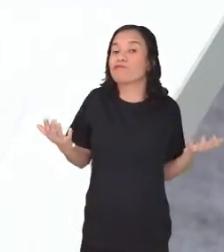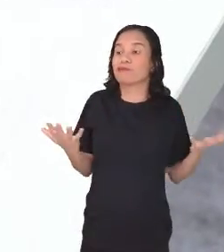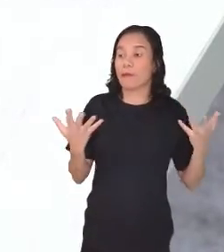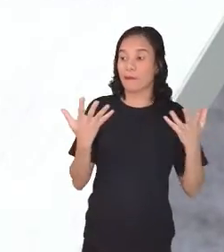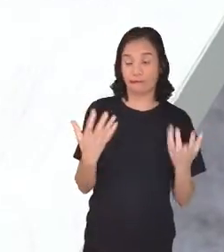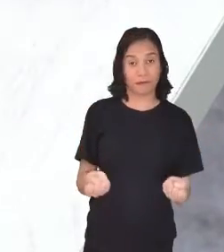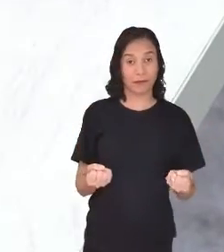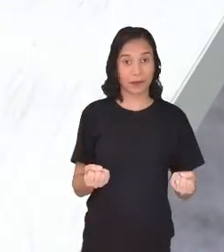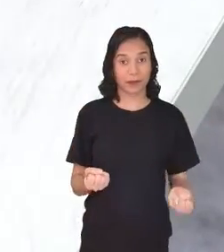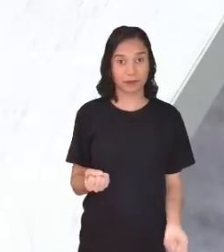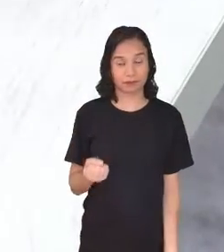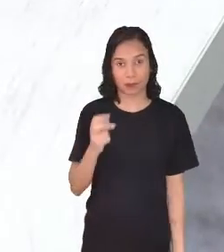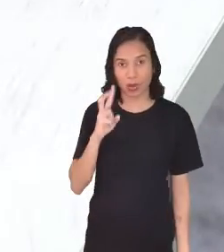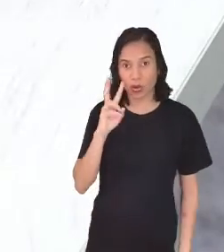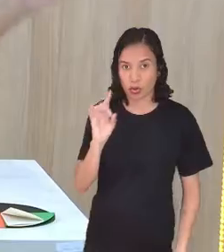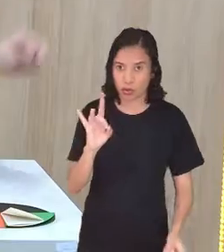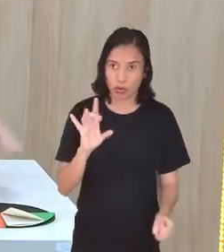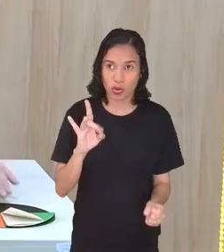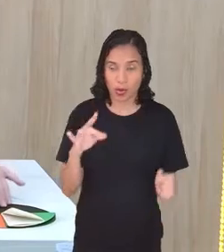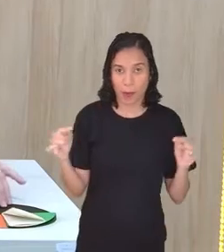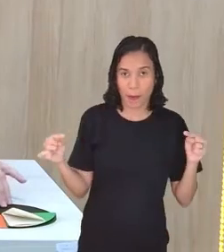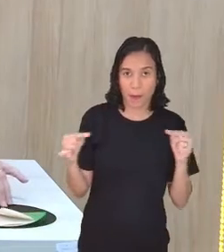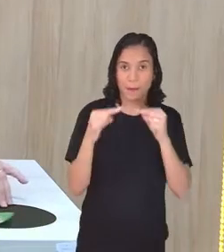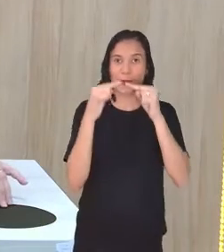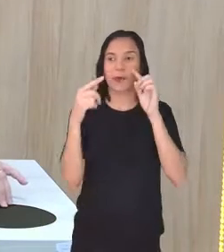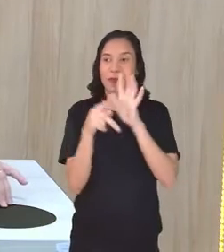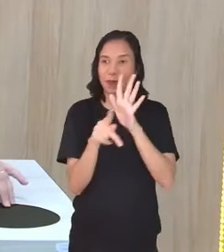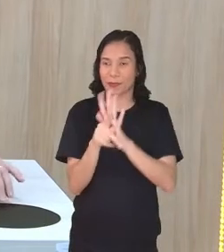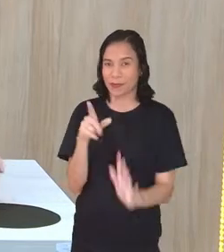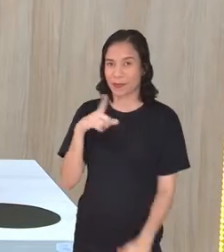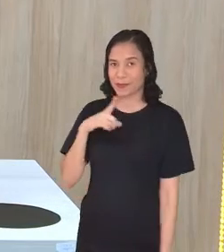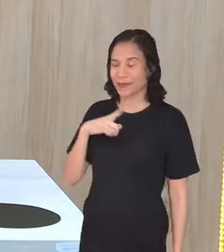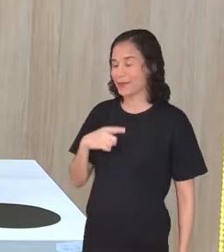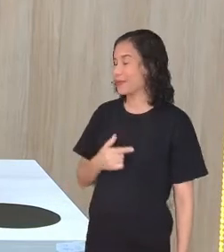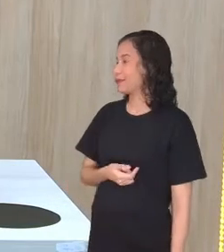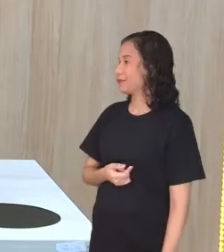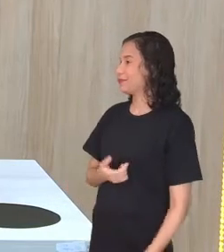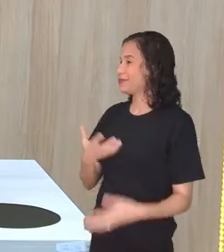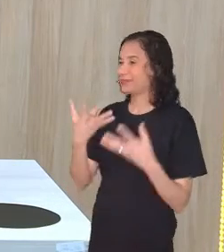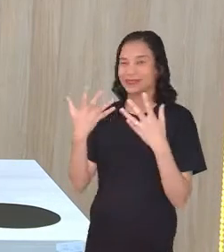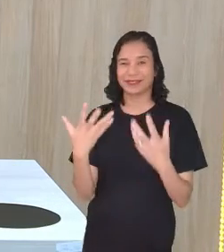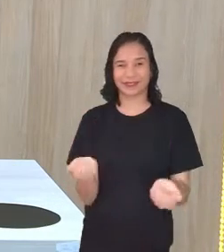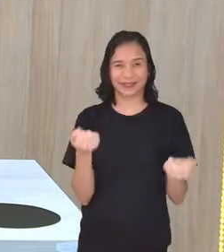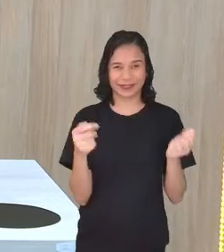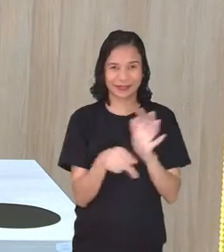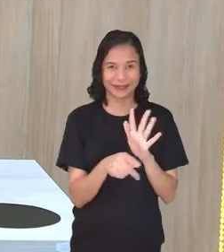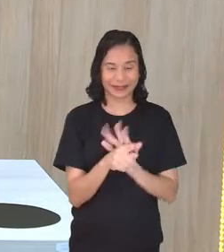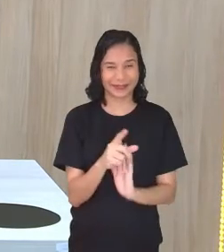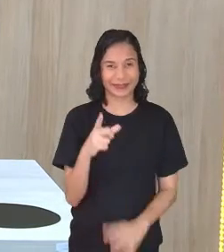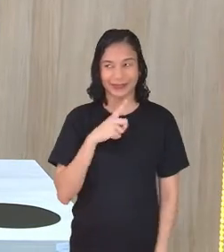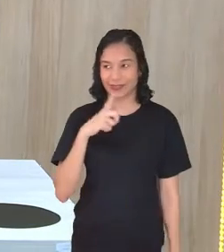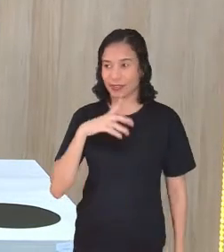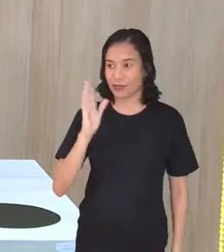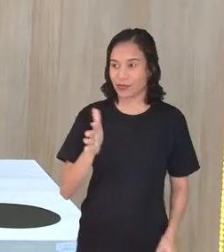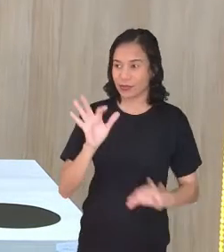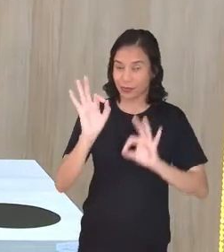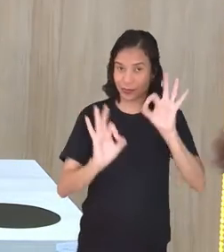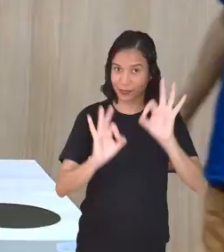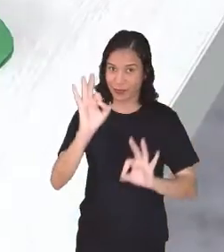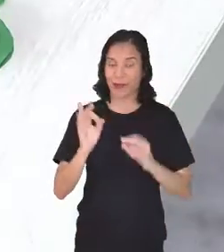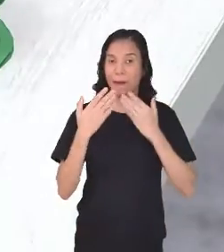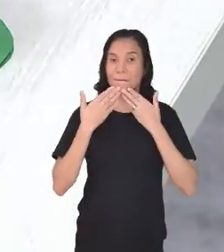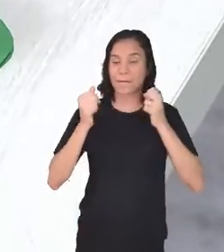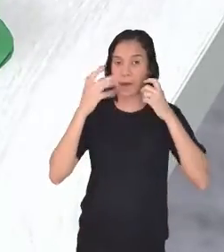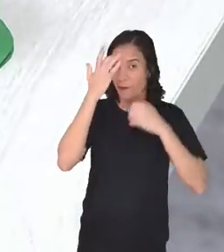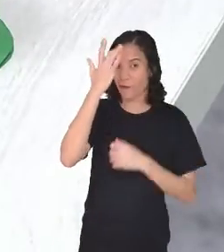Bora lá? Vou aí, vou para mostrar as ligações. Vem cá! Vamos embora! Eu já estou separando para